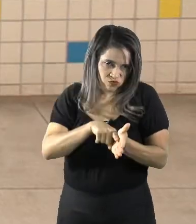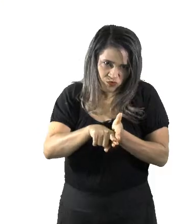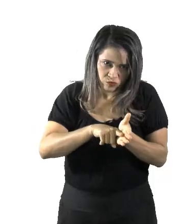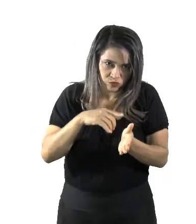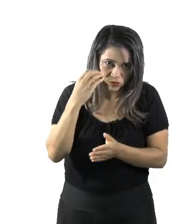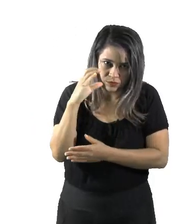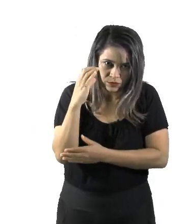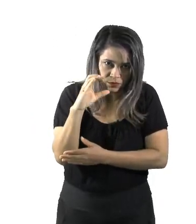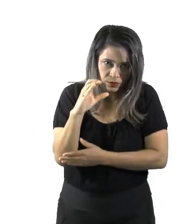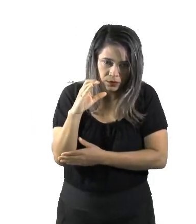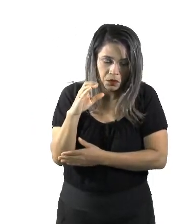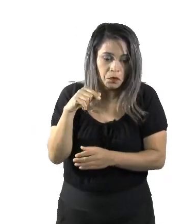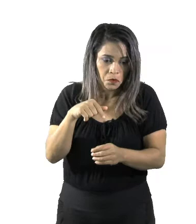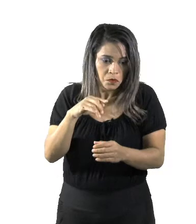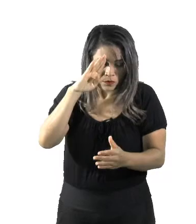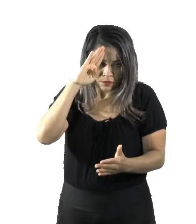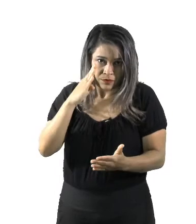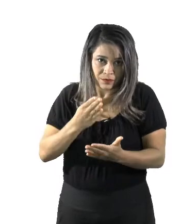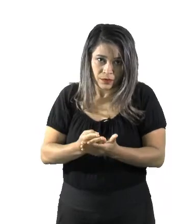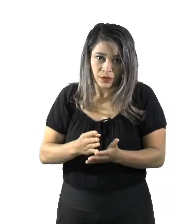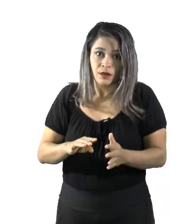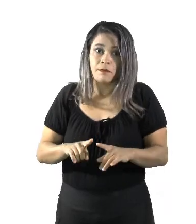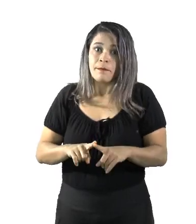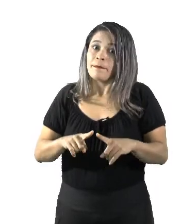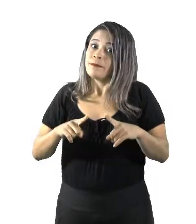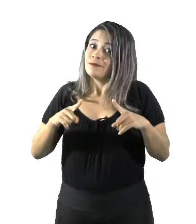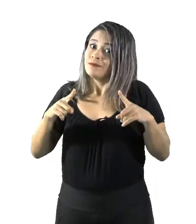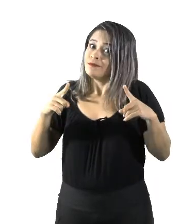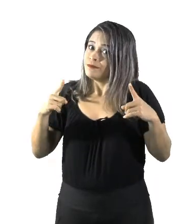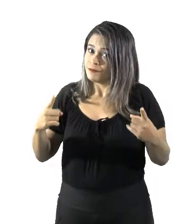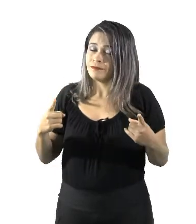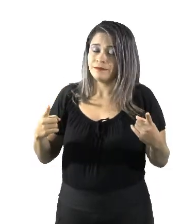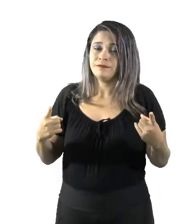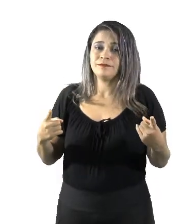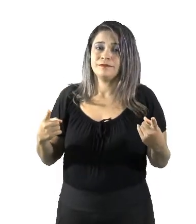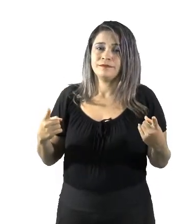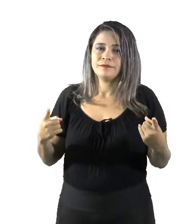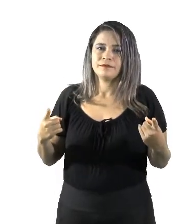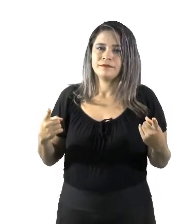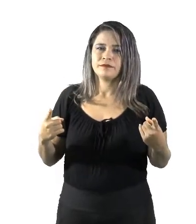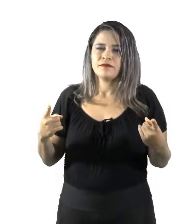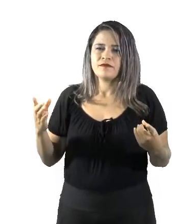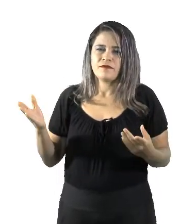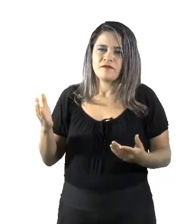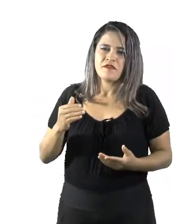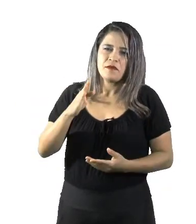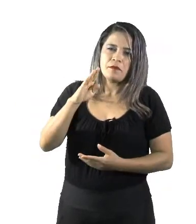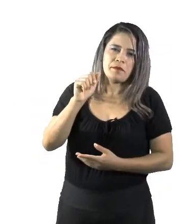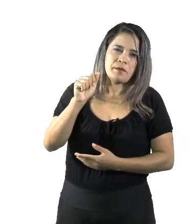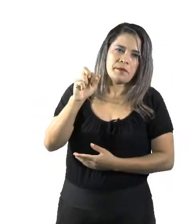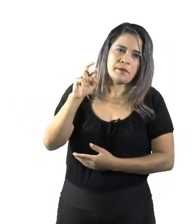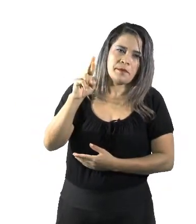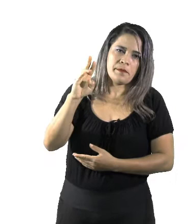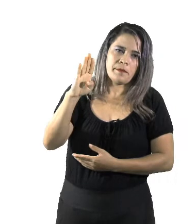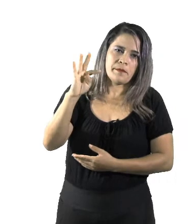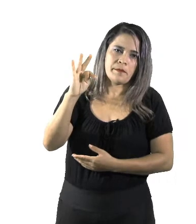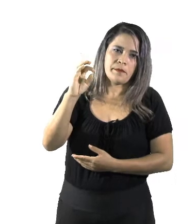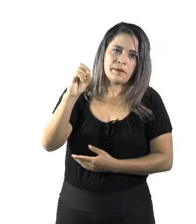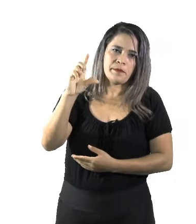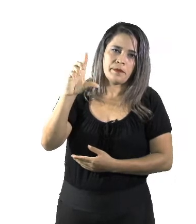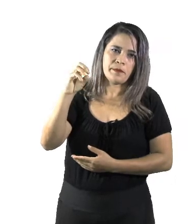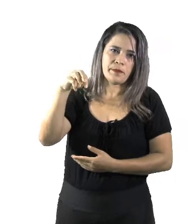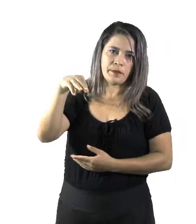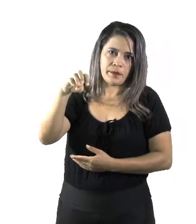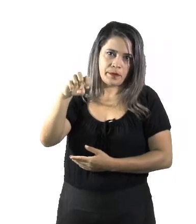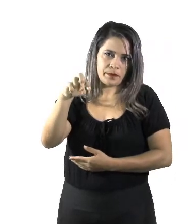defensores desse pensamento. No entanto, veio Ptolomeu depois e sistematizou essa teoria que ficou